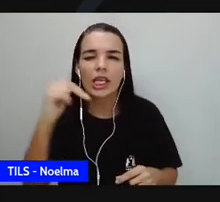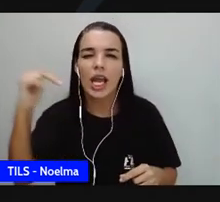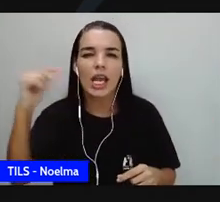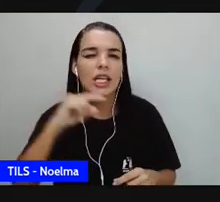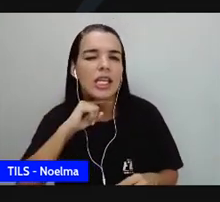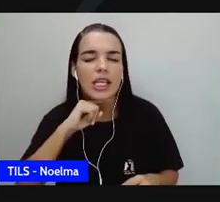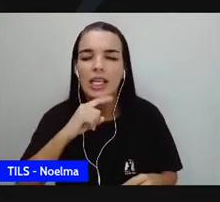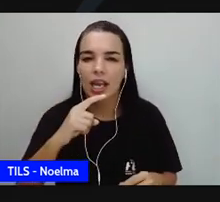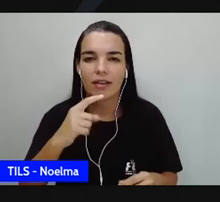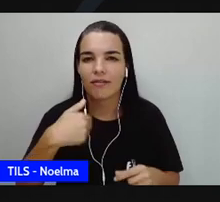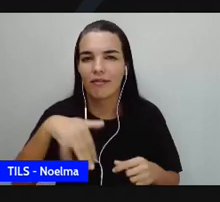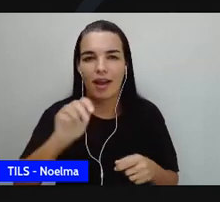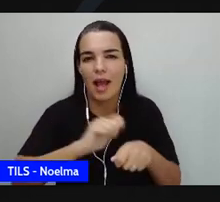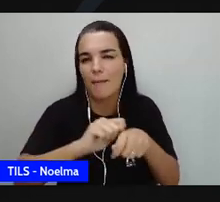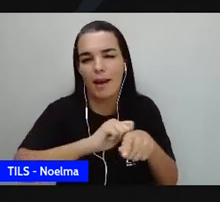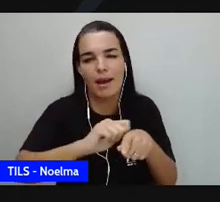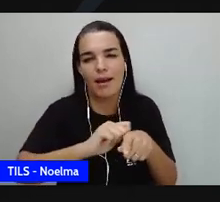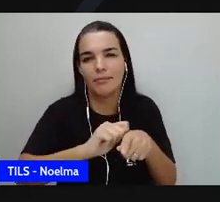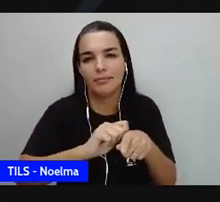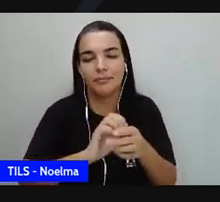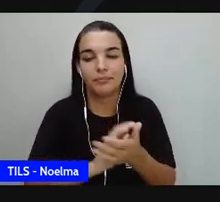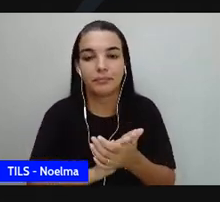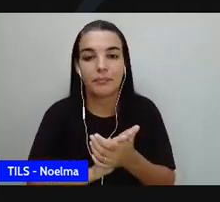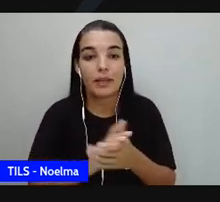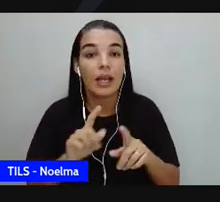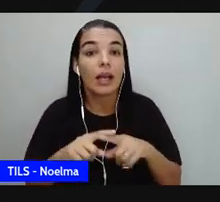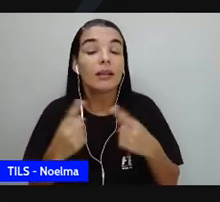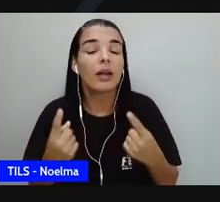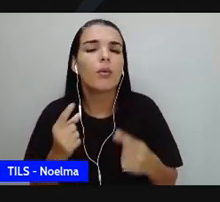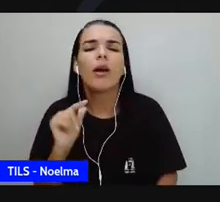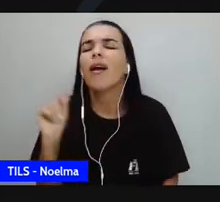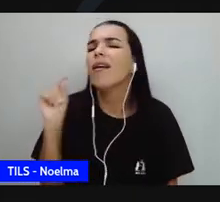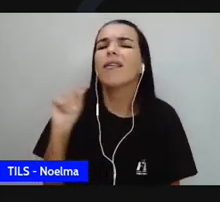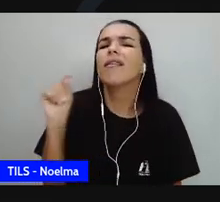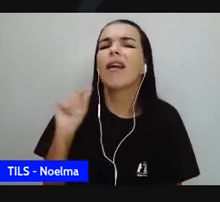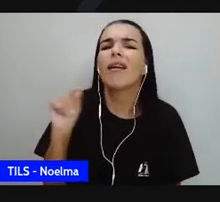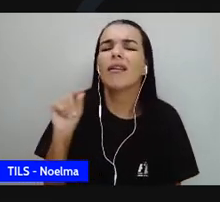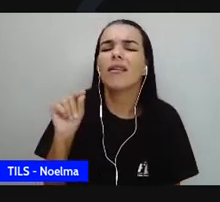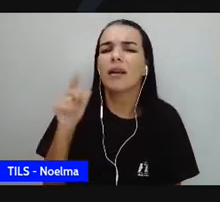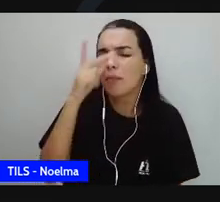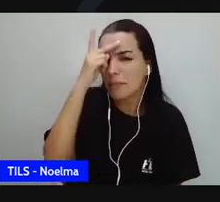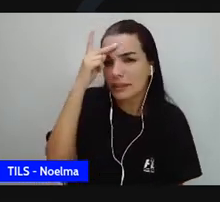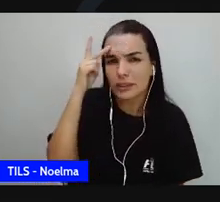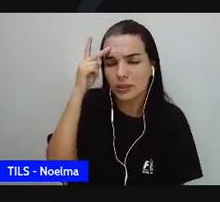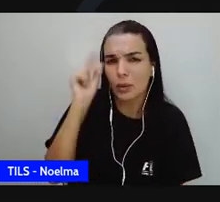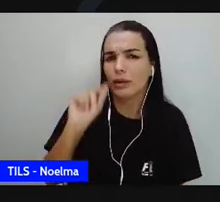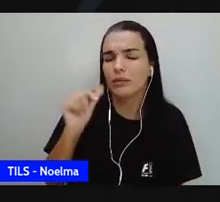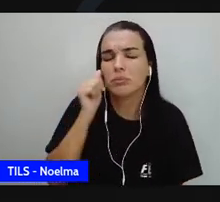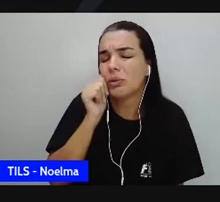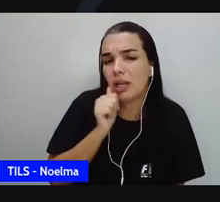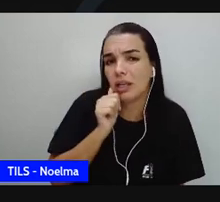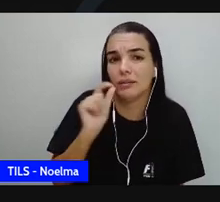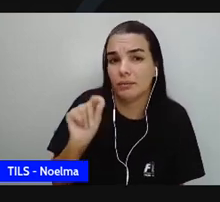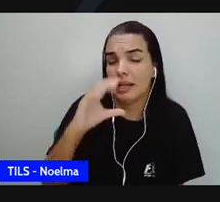bem, quem é esta mulher? Carolina Maria de Jesus.